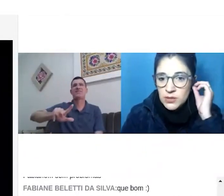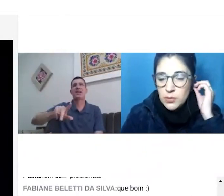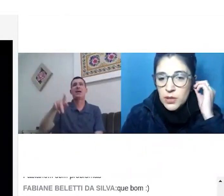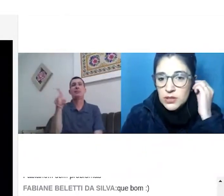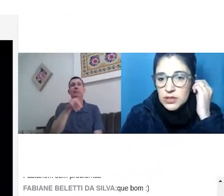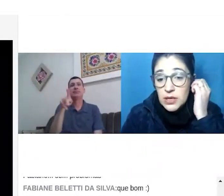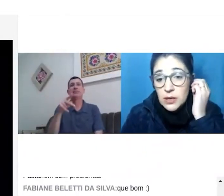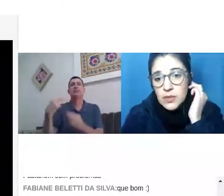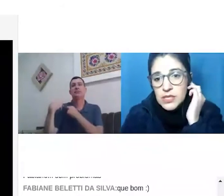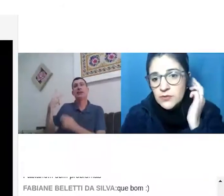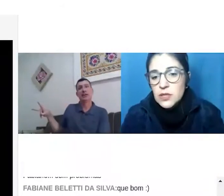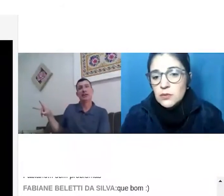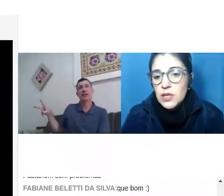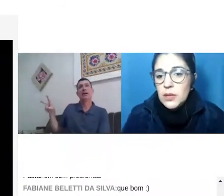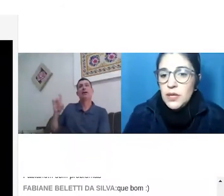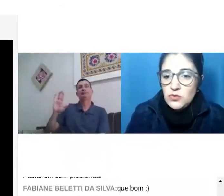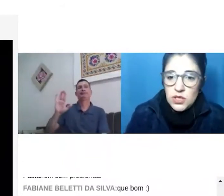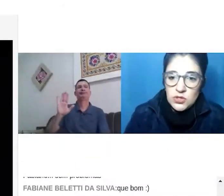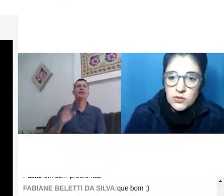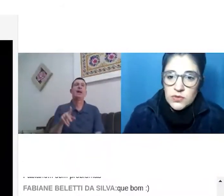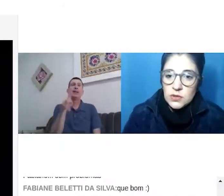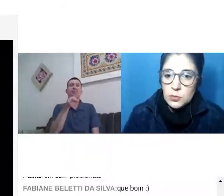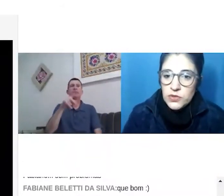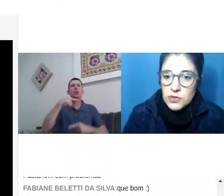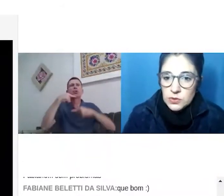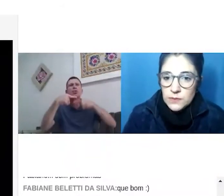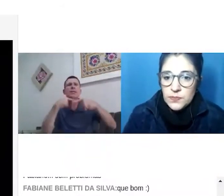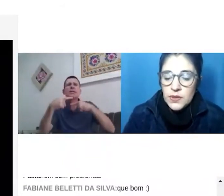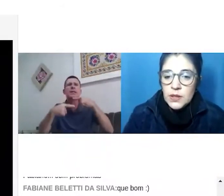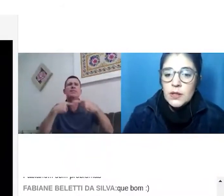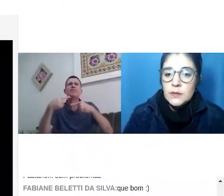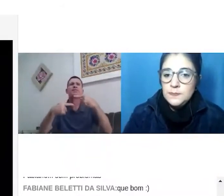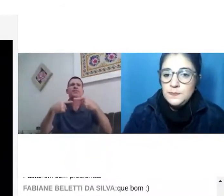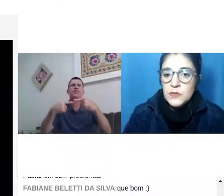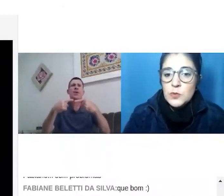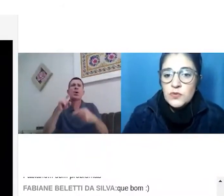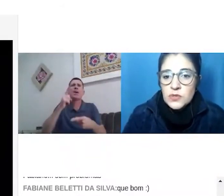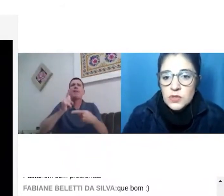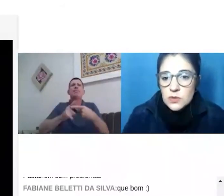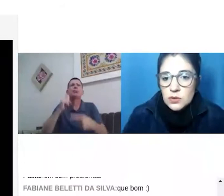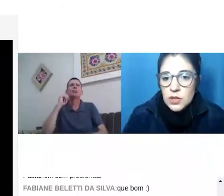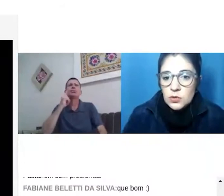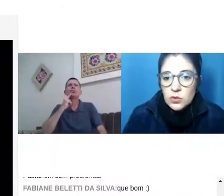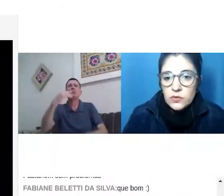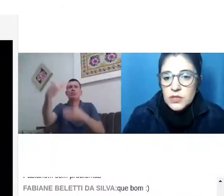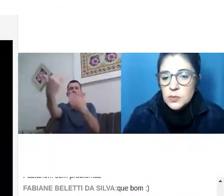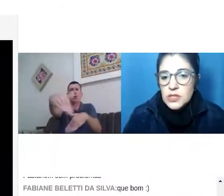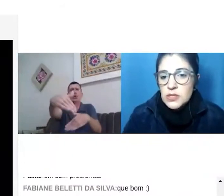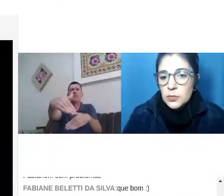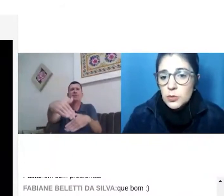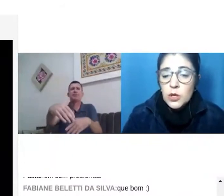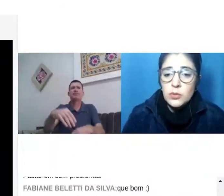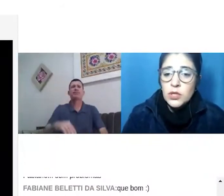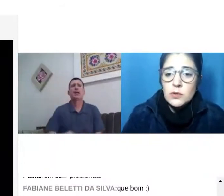de uma língua para a outra. Mas a função dele é bem diferente da função do professor. Os professores, quando têm dúvidas, por